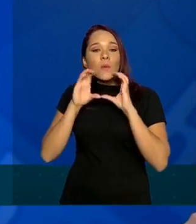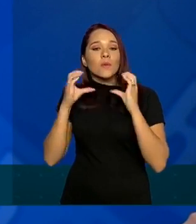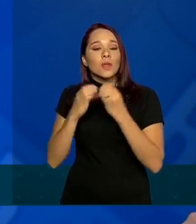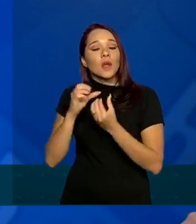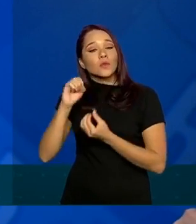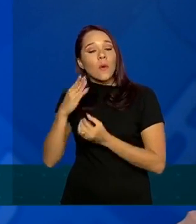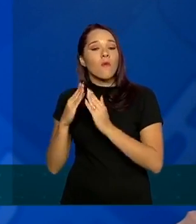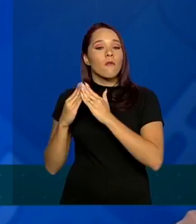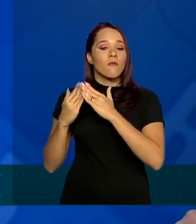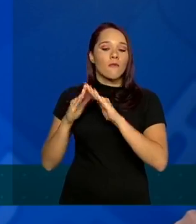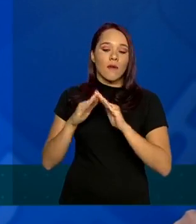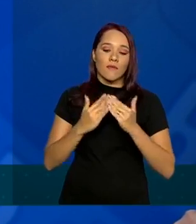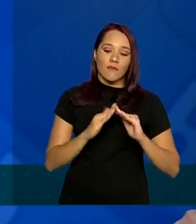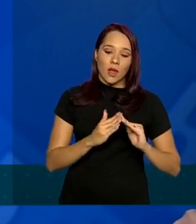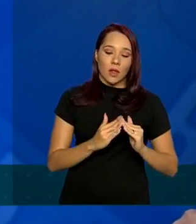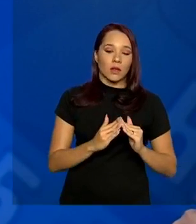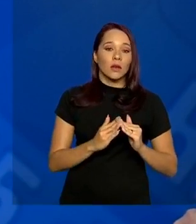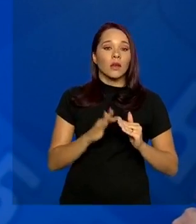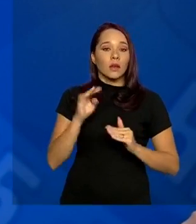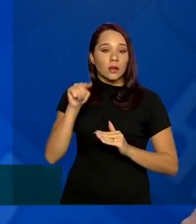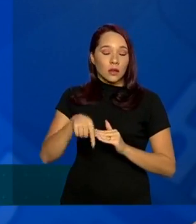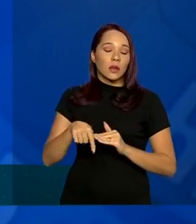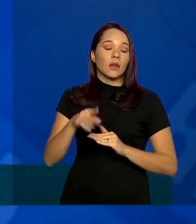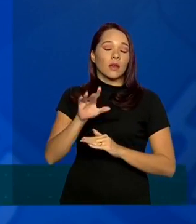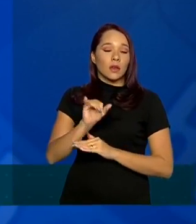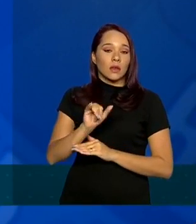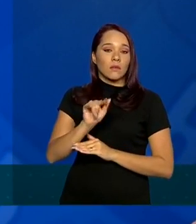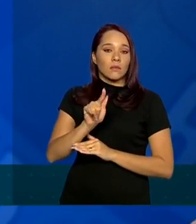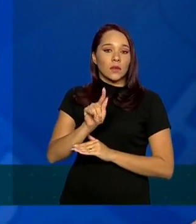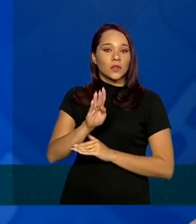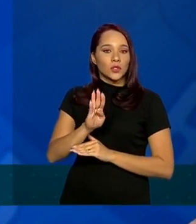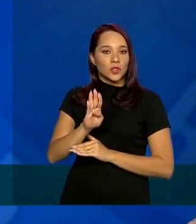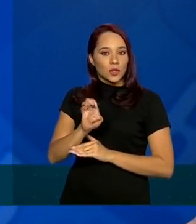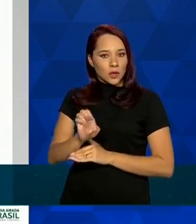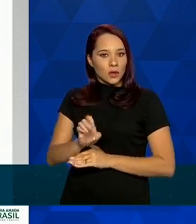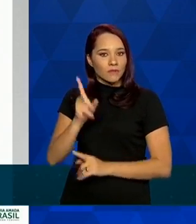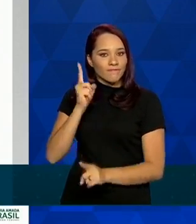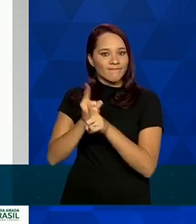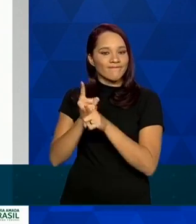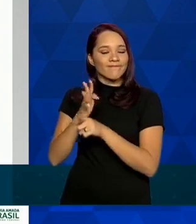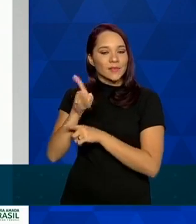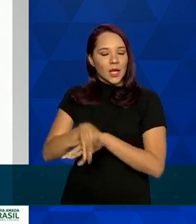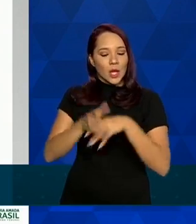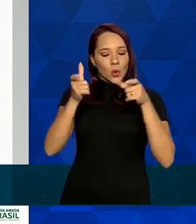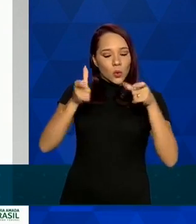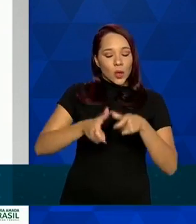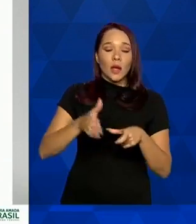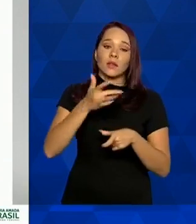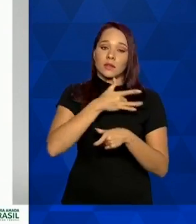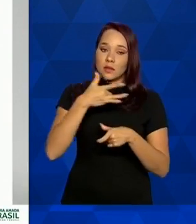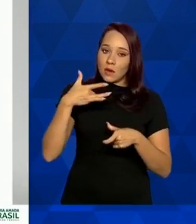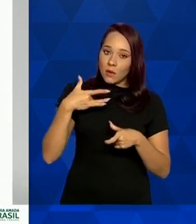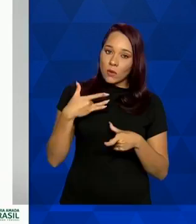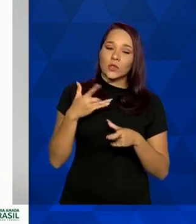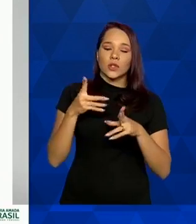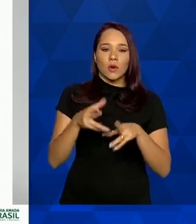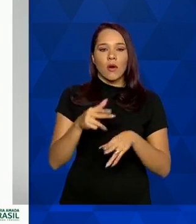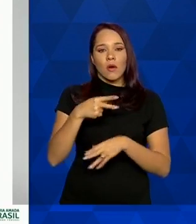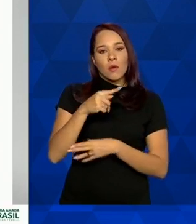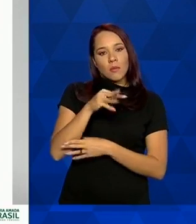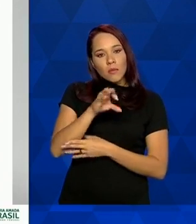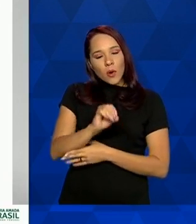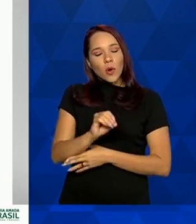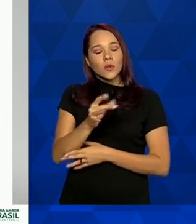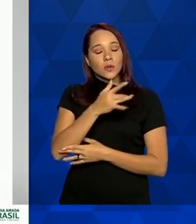ou favelas que foram identificadas pelo IBGE. São estabelecimentos de saúde, como postos de